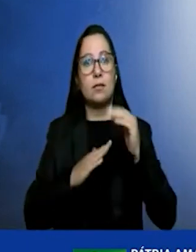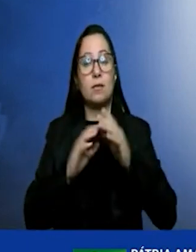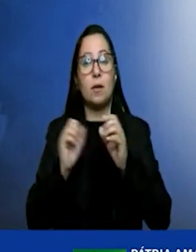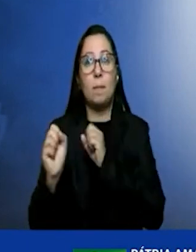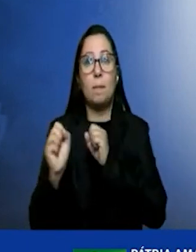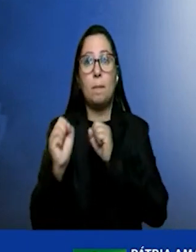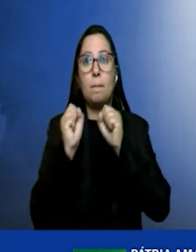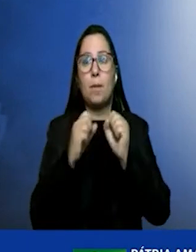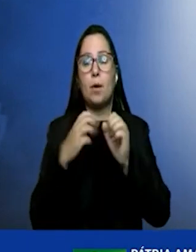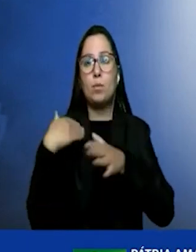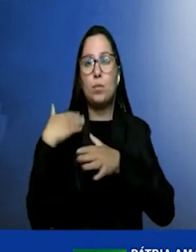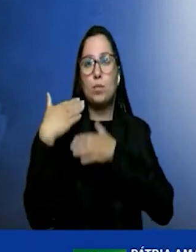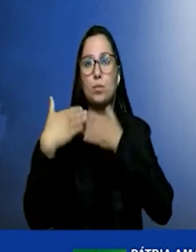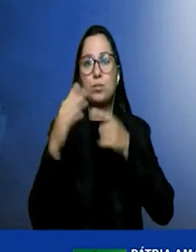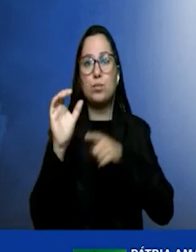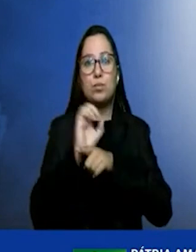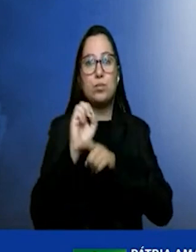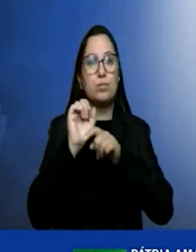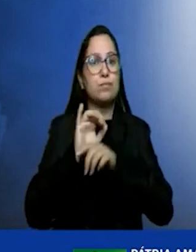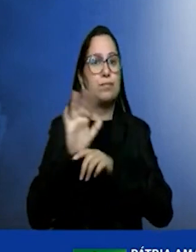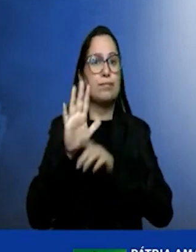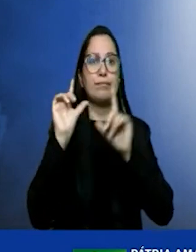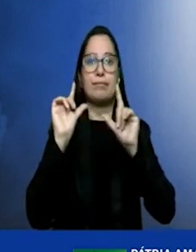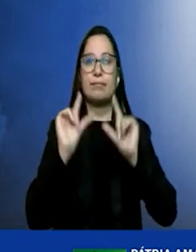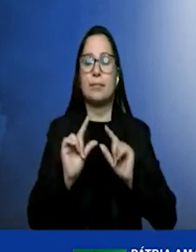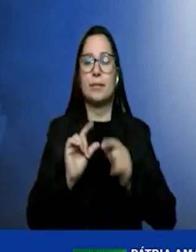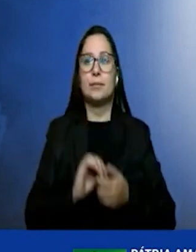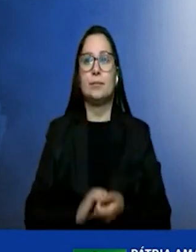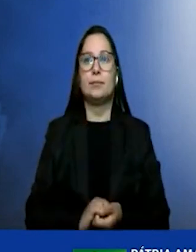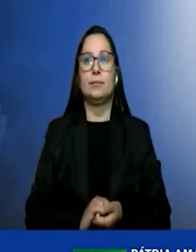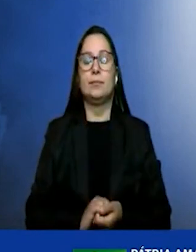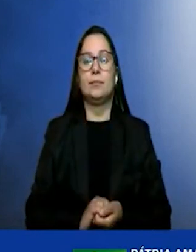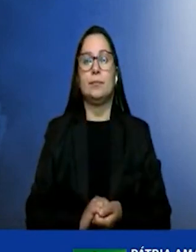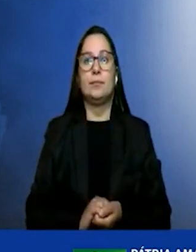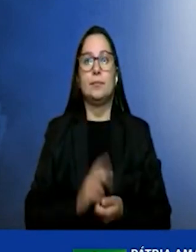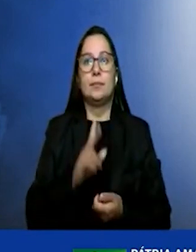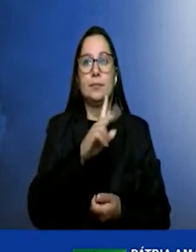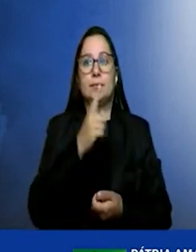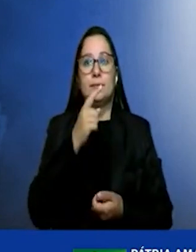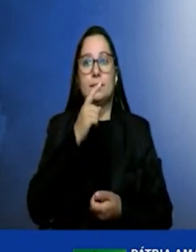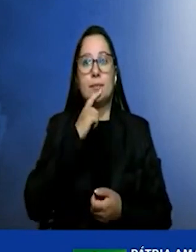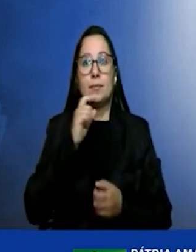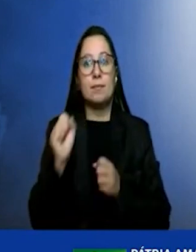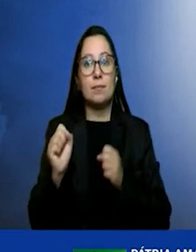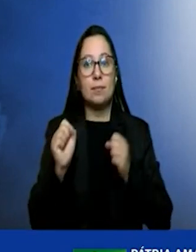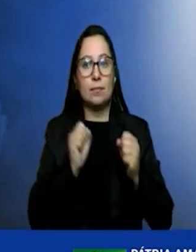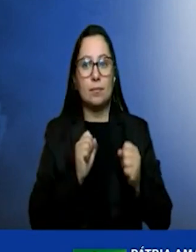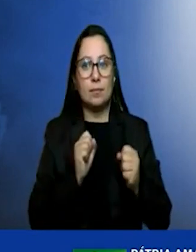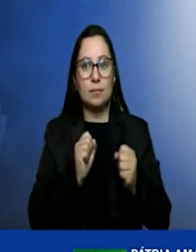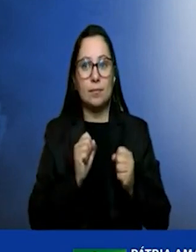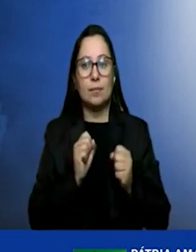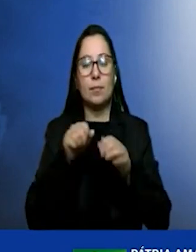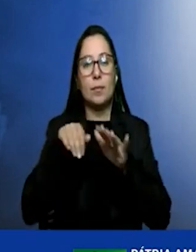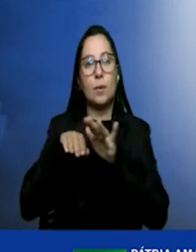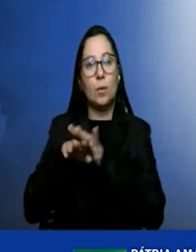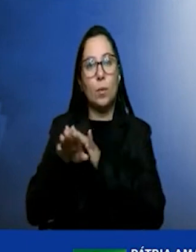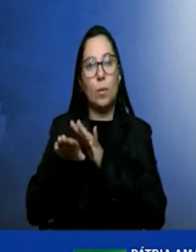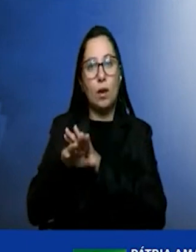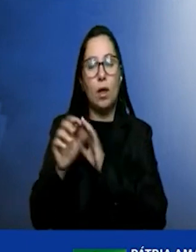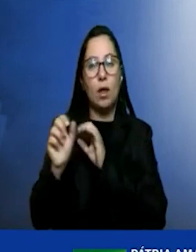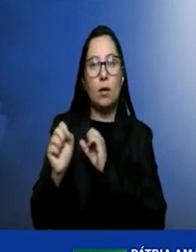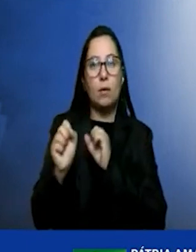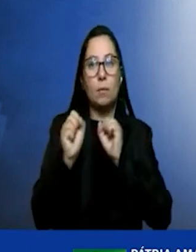descarbonizadas. Então, o hidrogênio verde, ele pode ser armazenado, ele pode ser